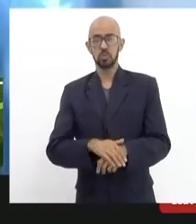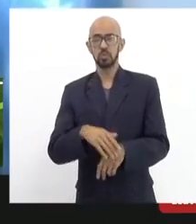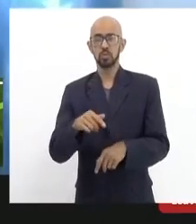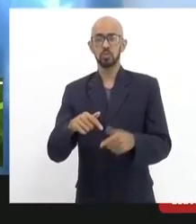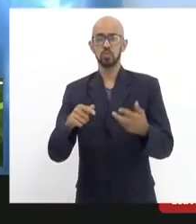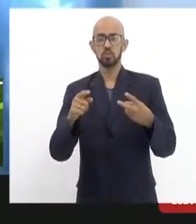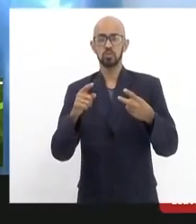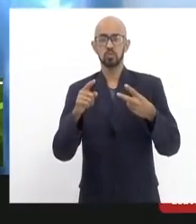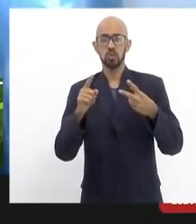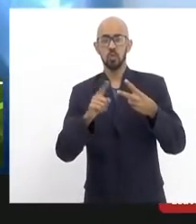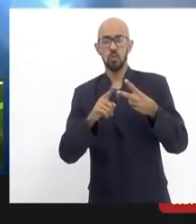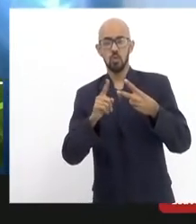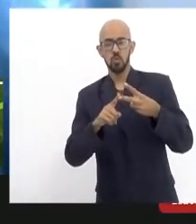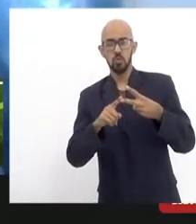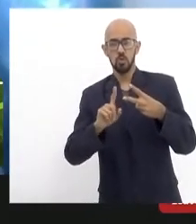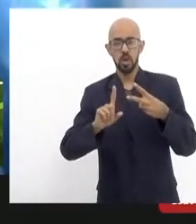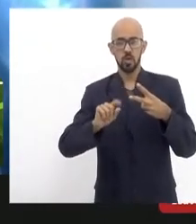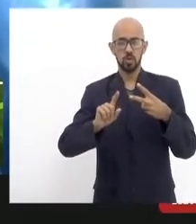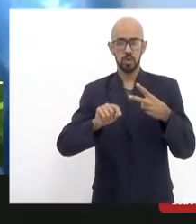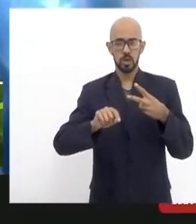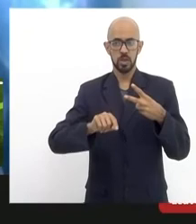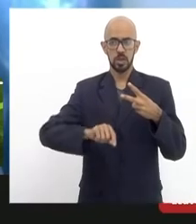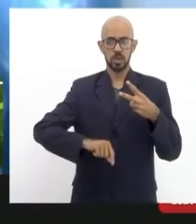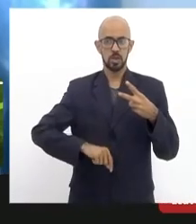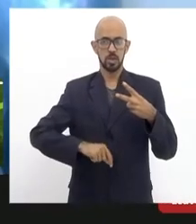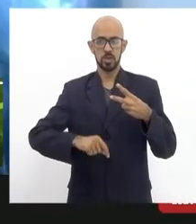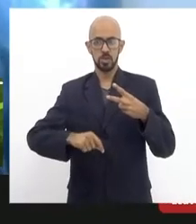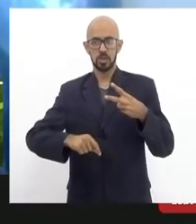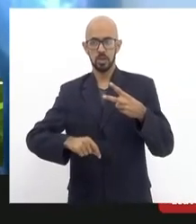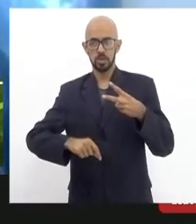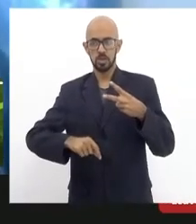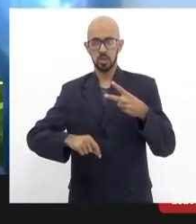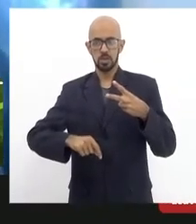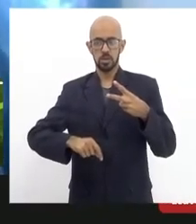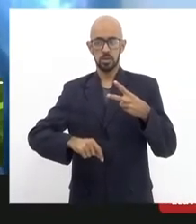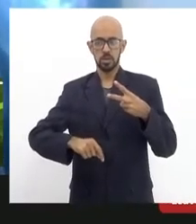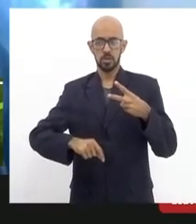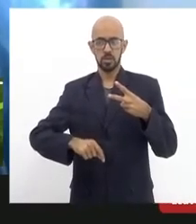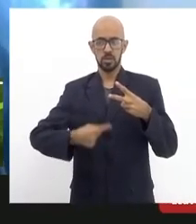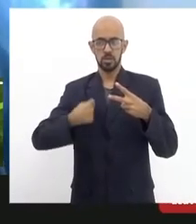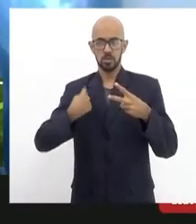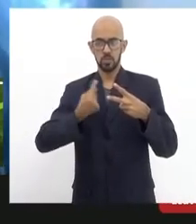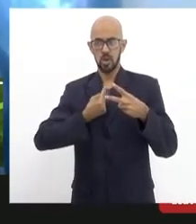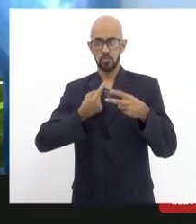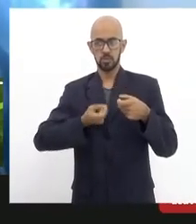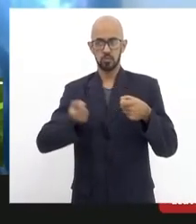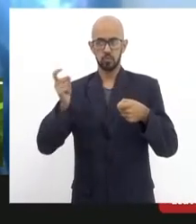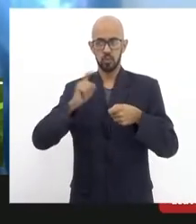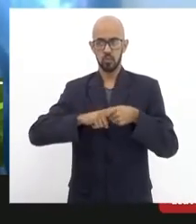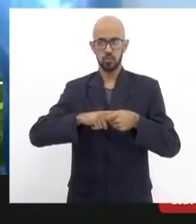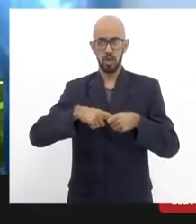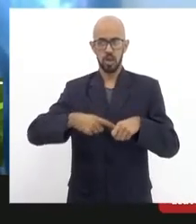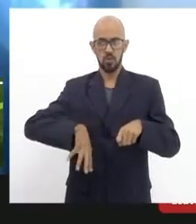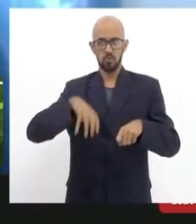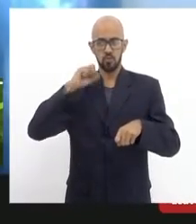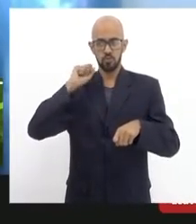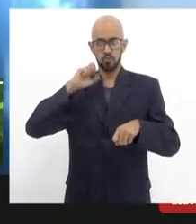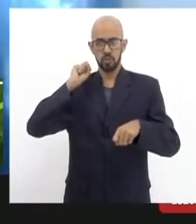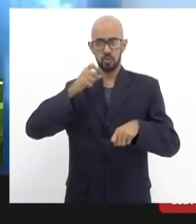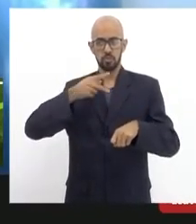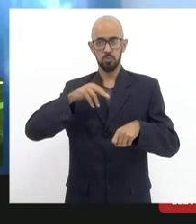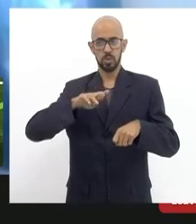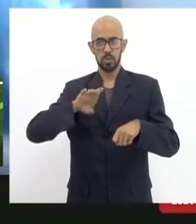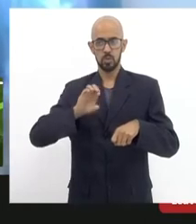que e depois mais tarde agora que a gente vai voltar a ouvir o Pedro